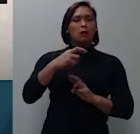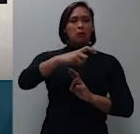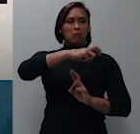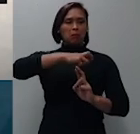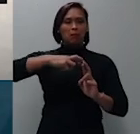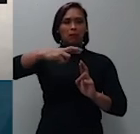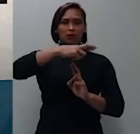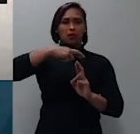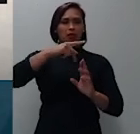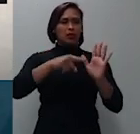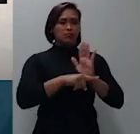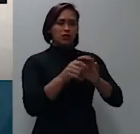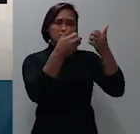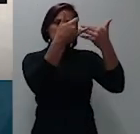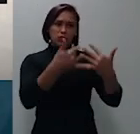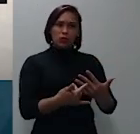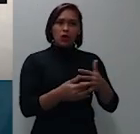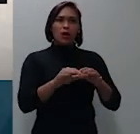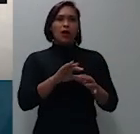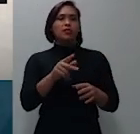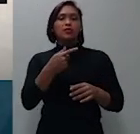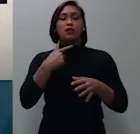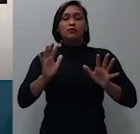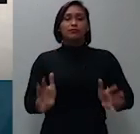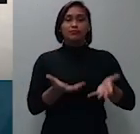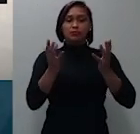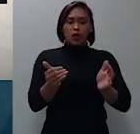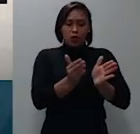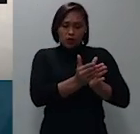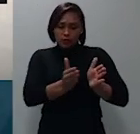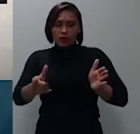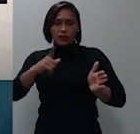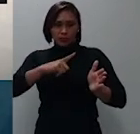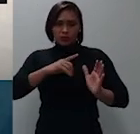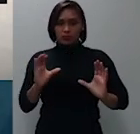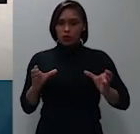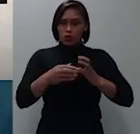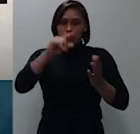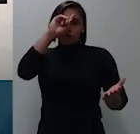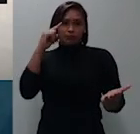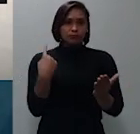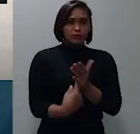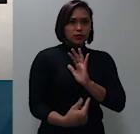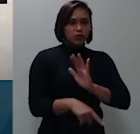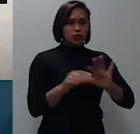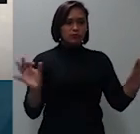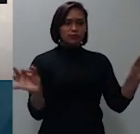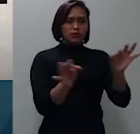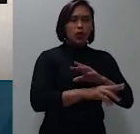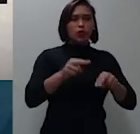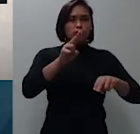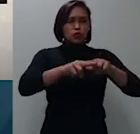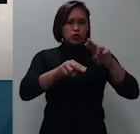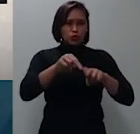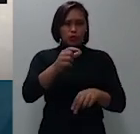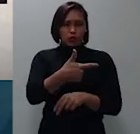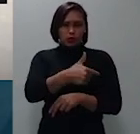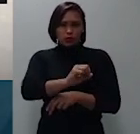não se manifestou no prazo concedido pelo colegiado que se encerrou em junho de 2018